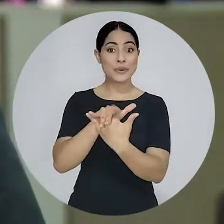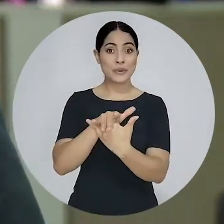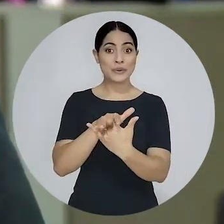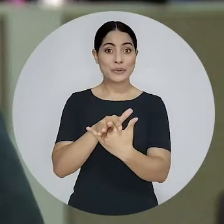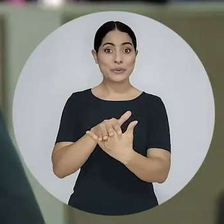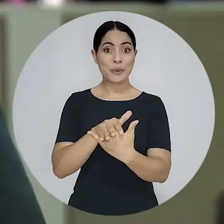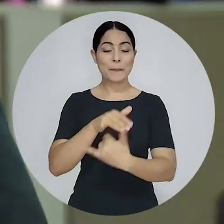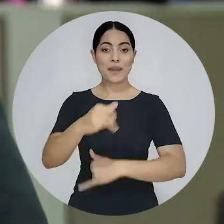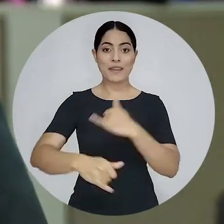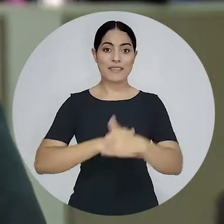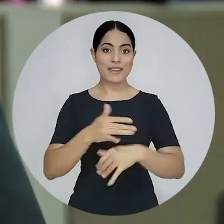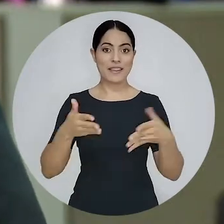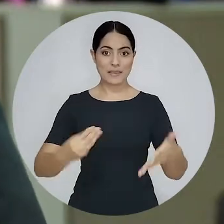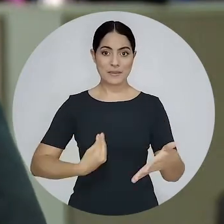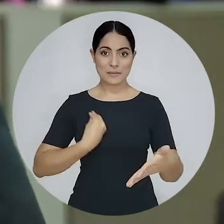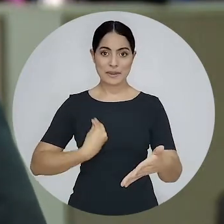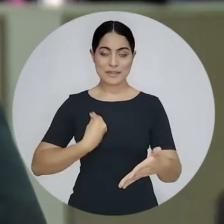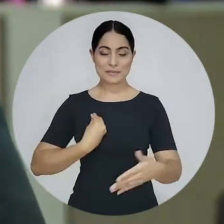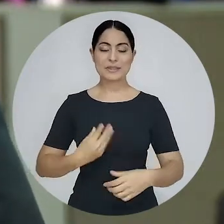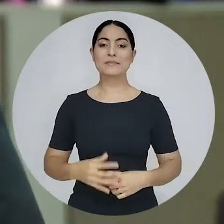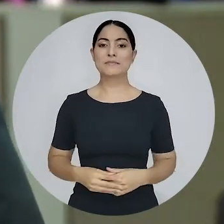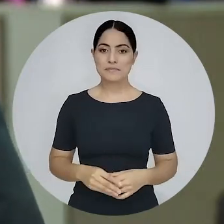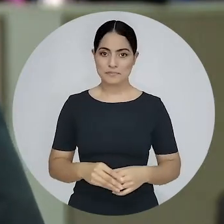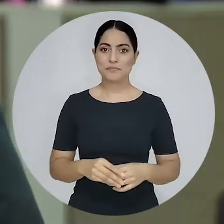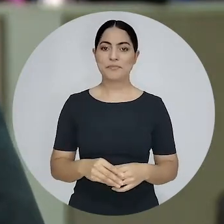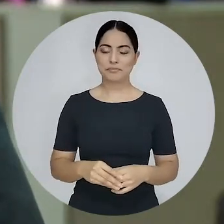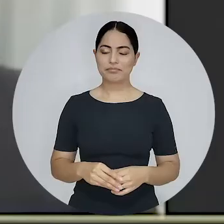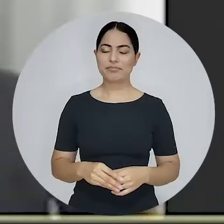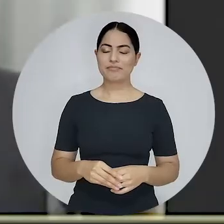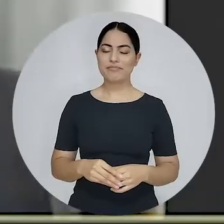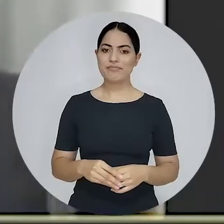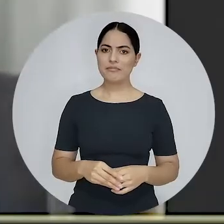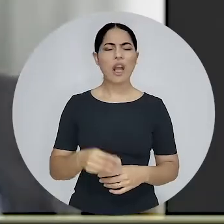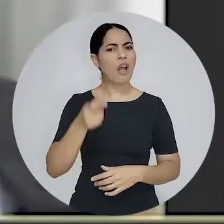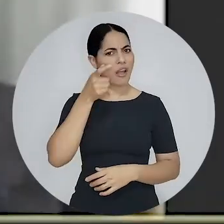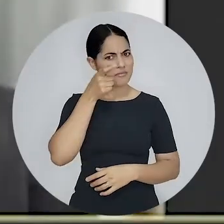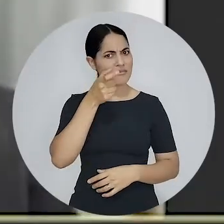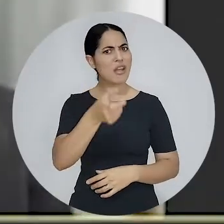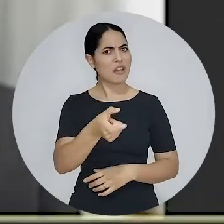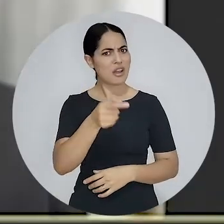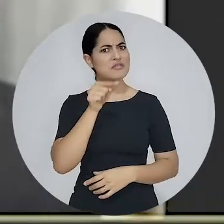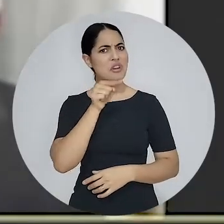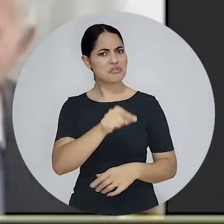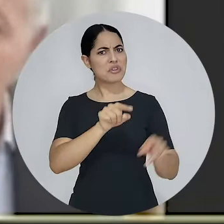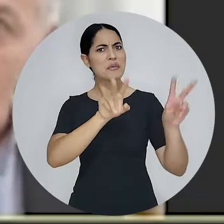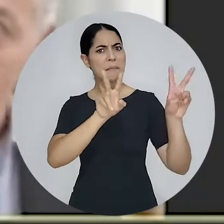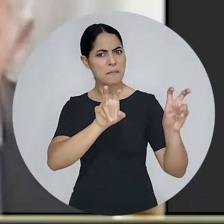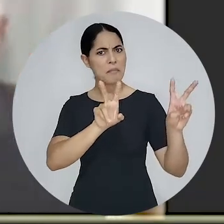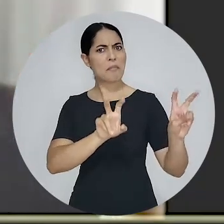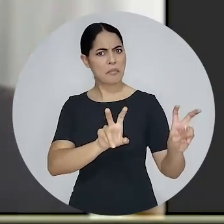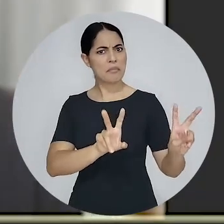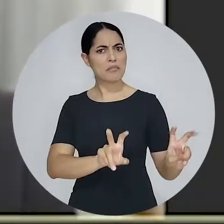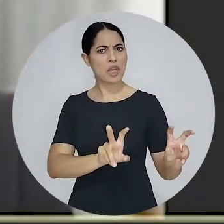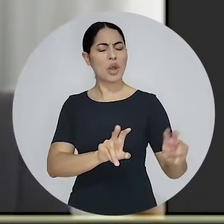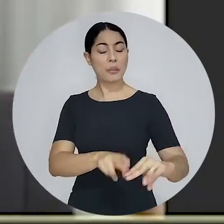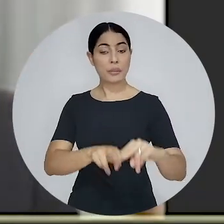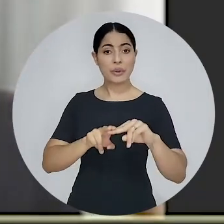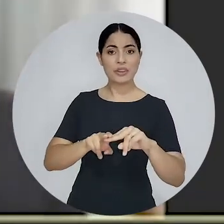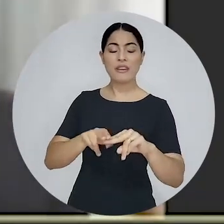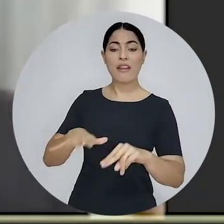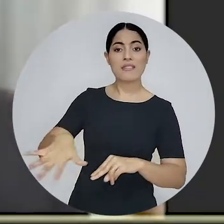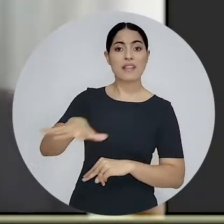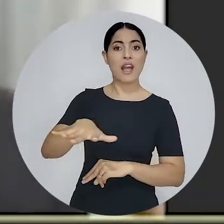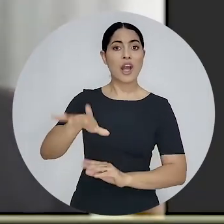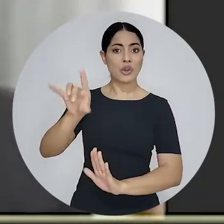aconteceu no YouTube com a participação dos internautas. Uma discussão que é muito interessante e que é muito